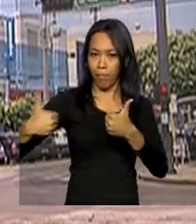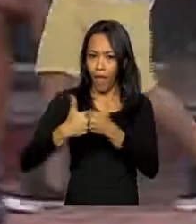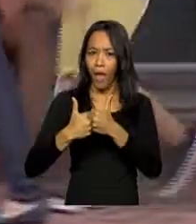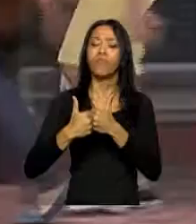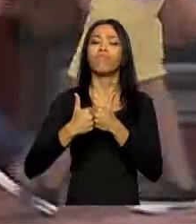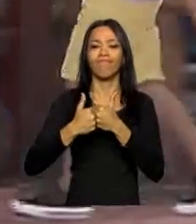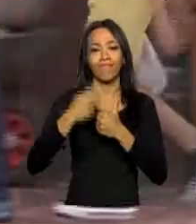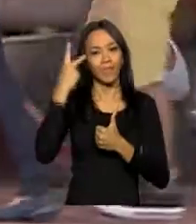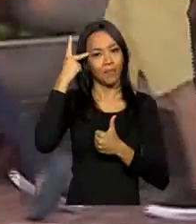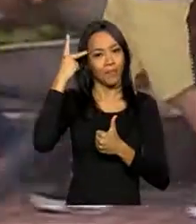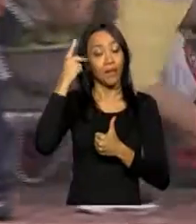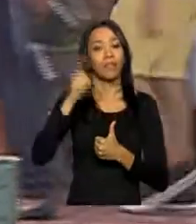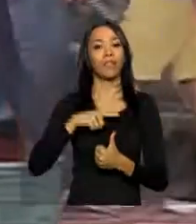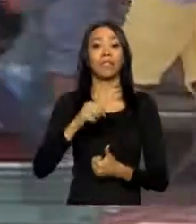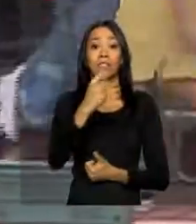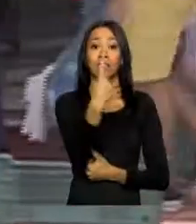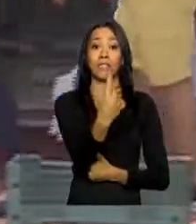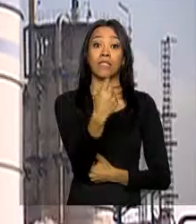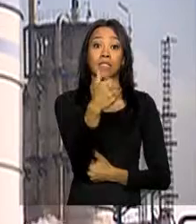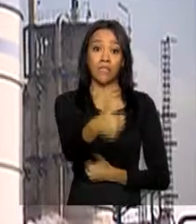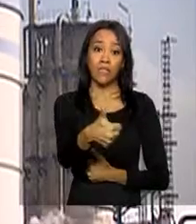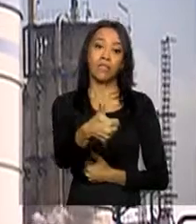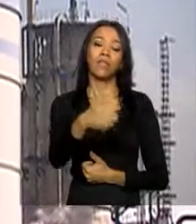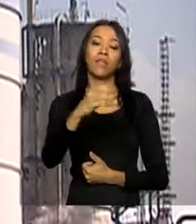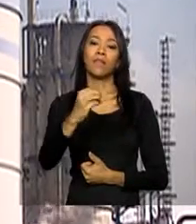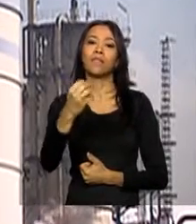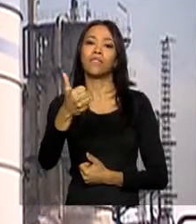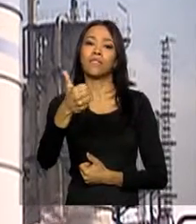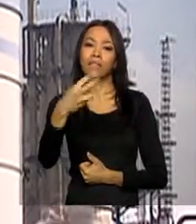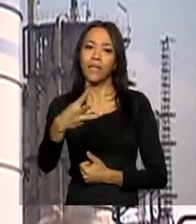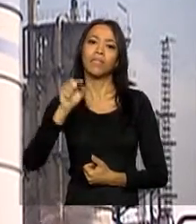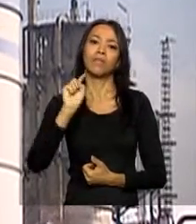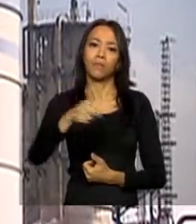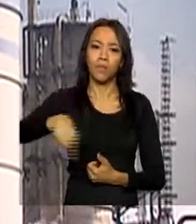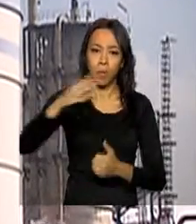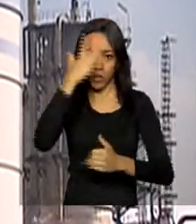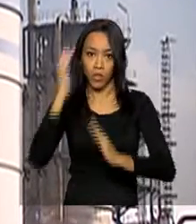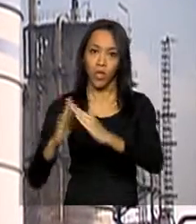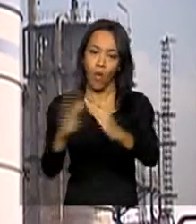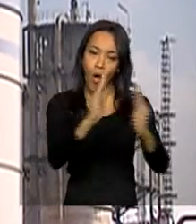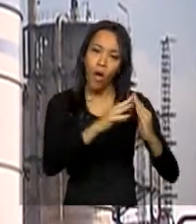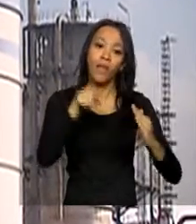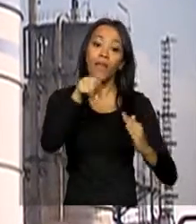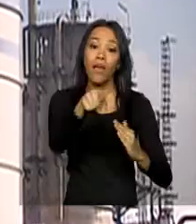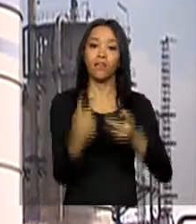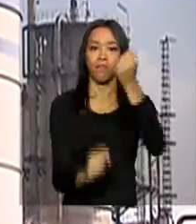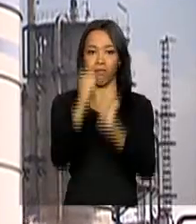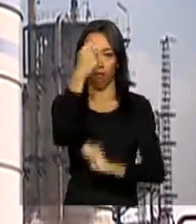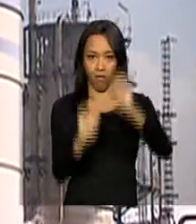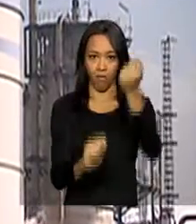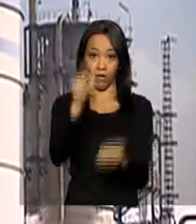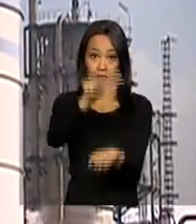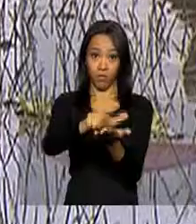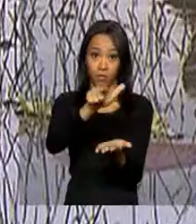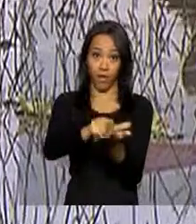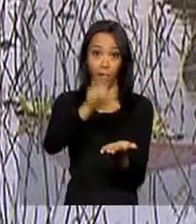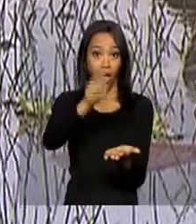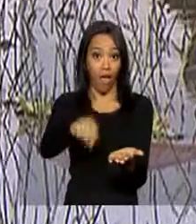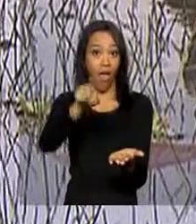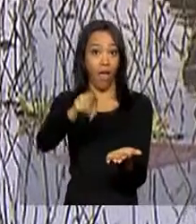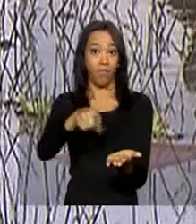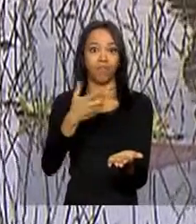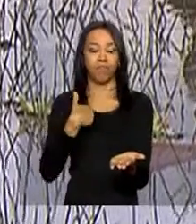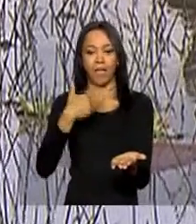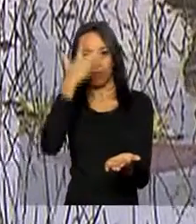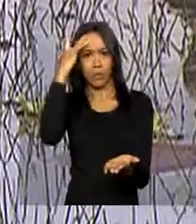São Paulo, tem 113 mil habitantes e as fábricas que fazem dela um dos principais centros industriais do estado não